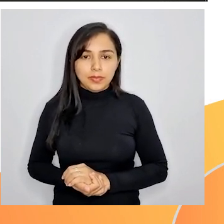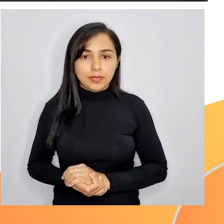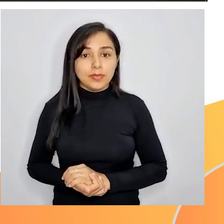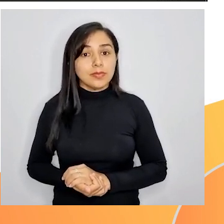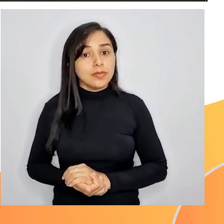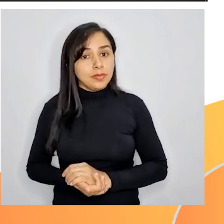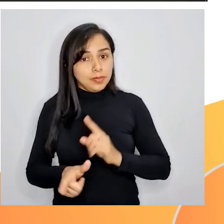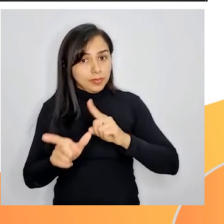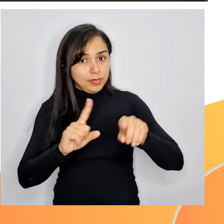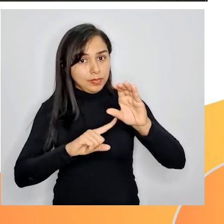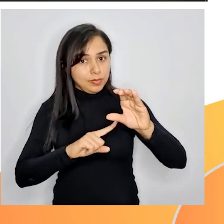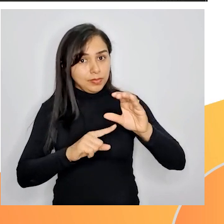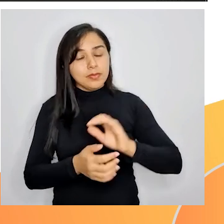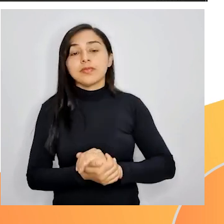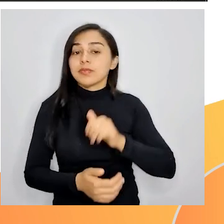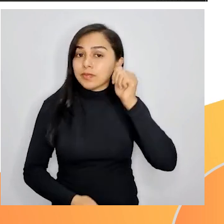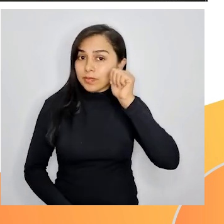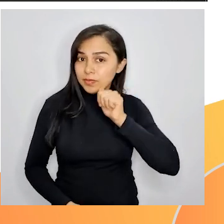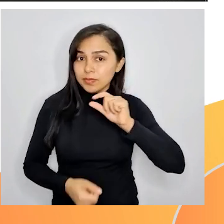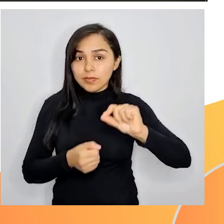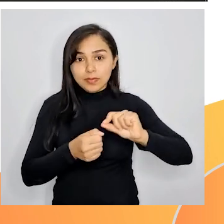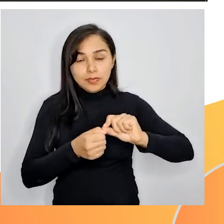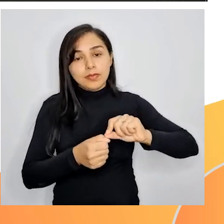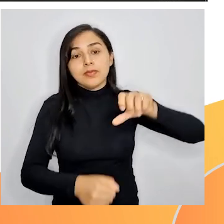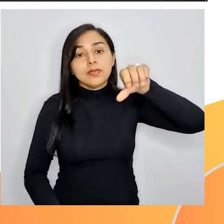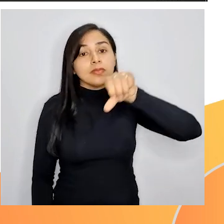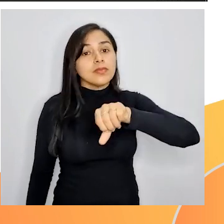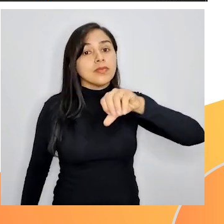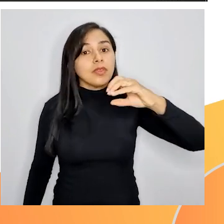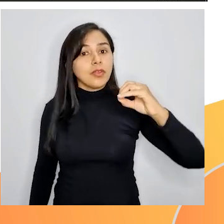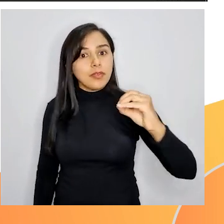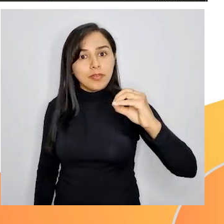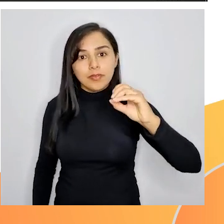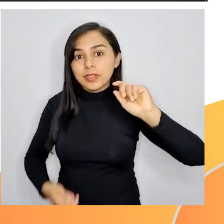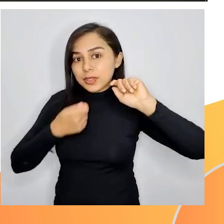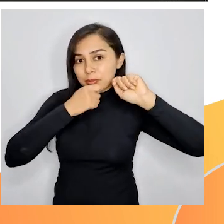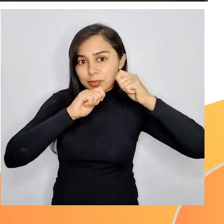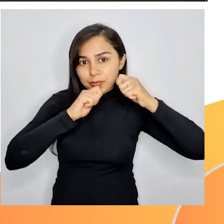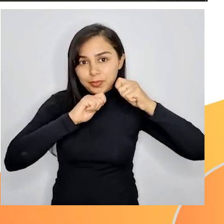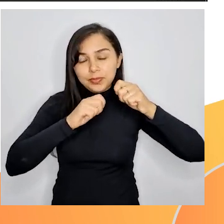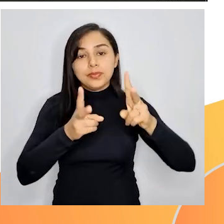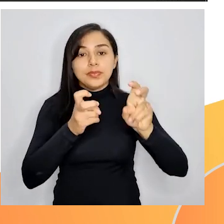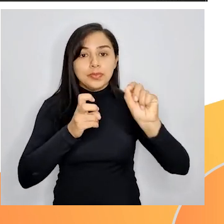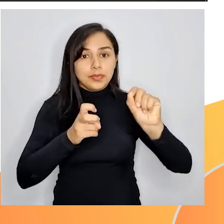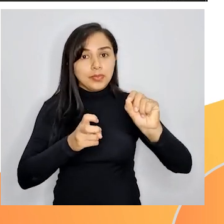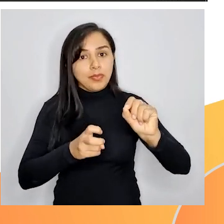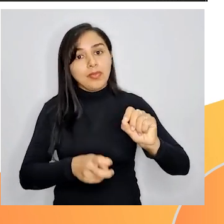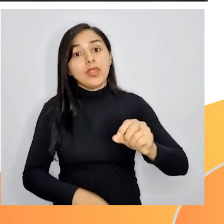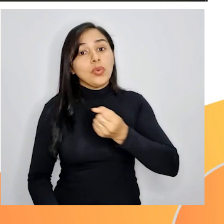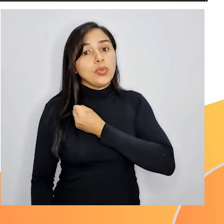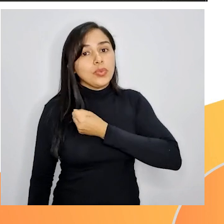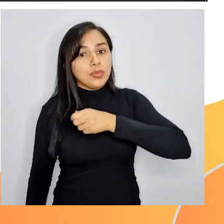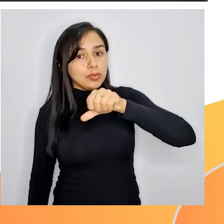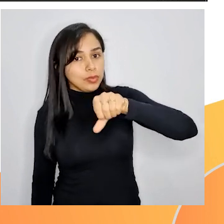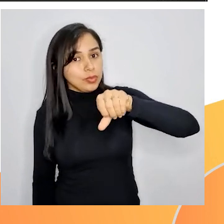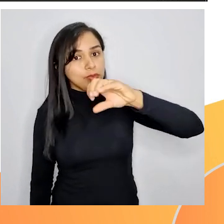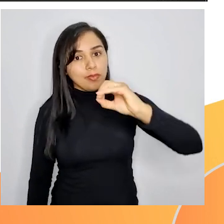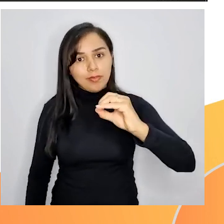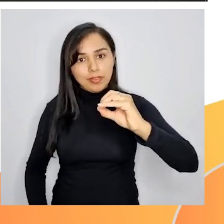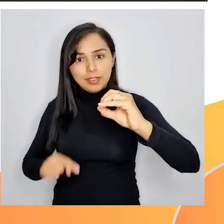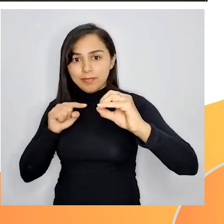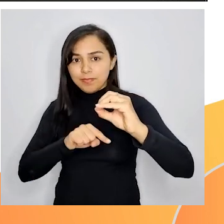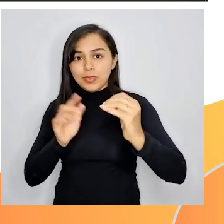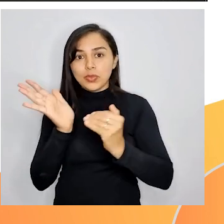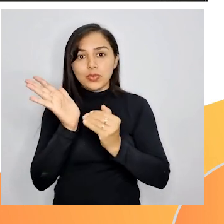Na letra C, ela tenha produzido 90 bombons. E percebam agora que 90 finaliza com o algarismo 0.